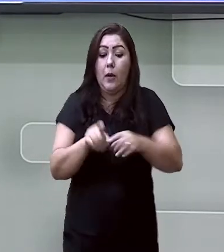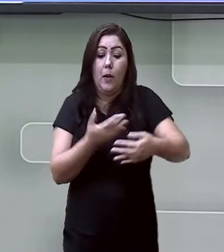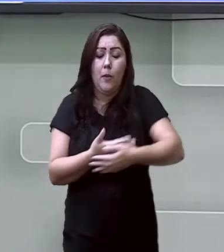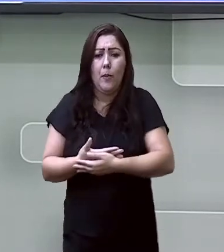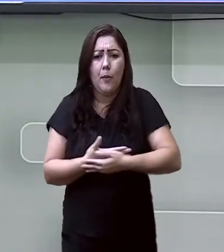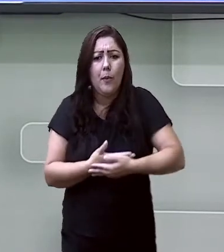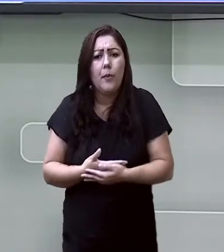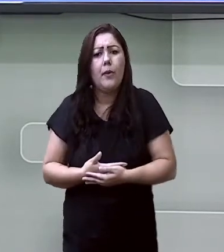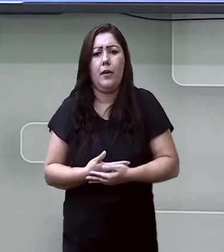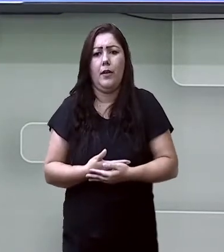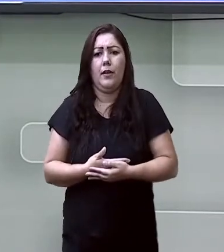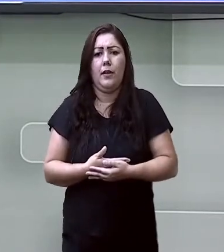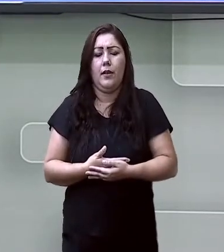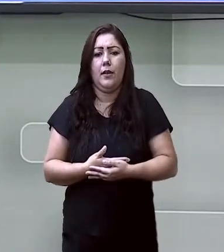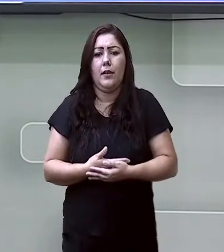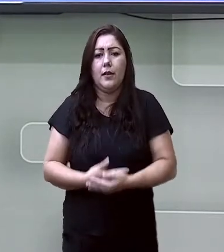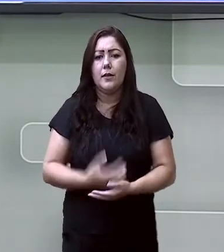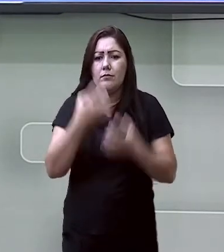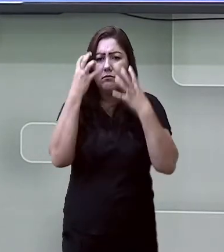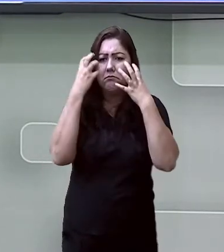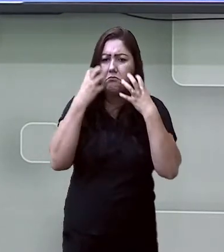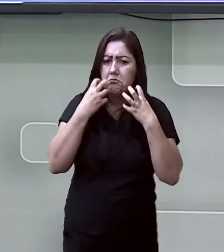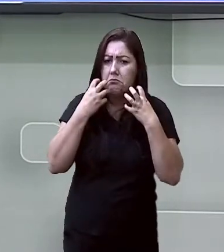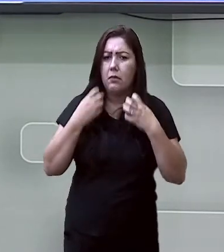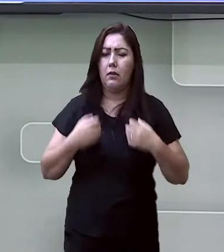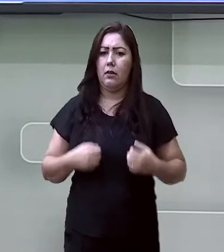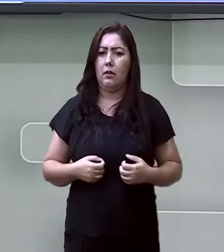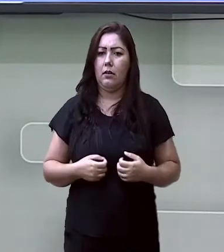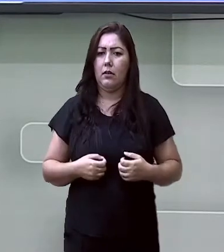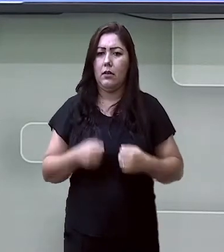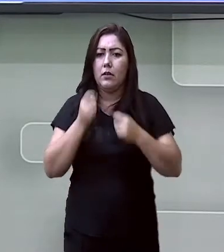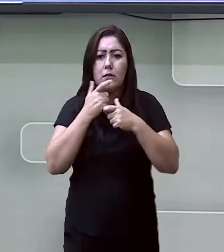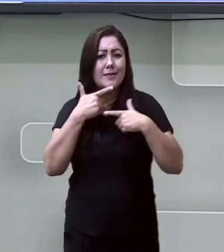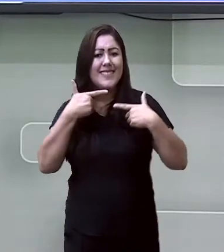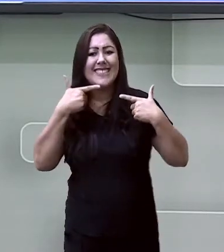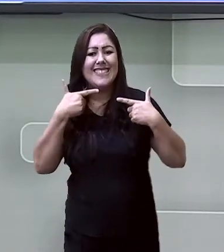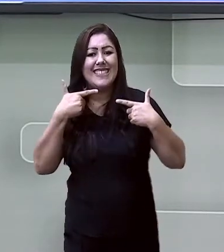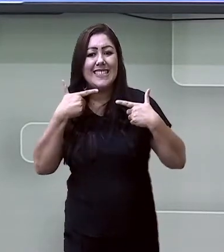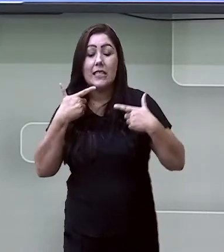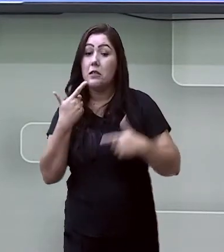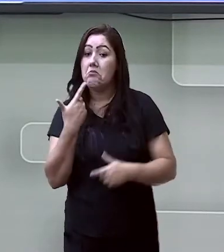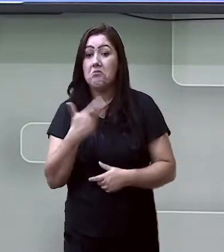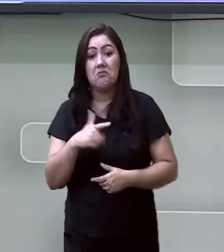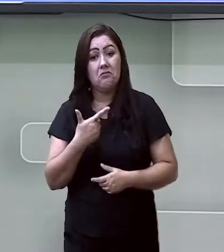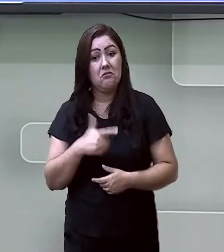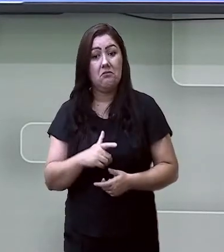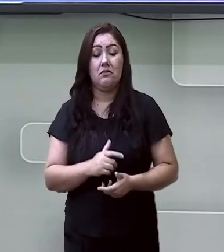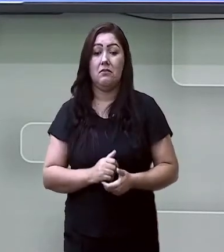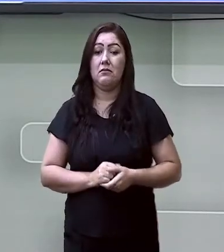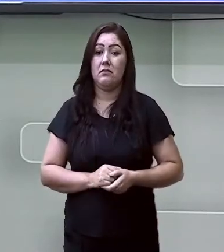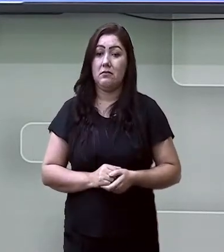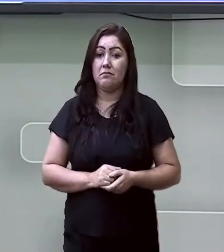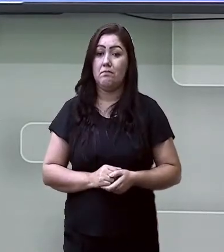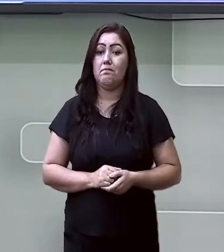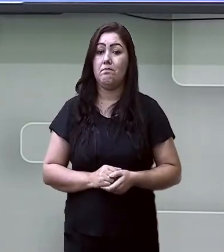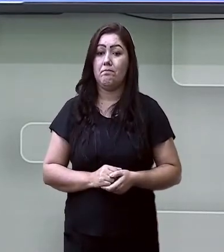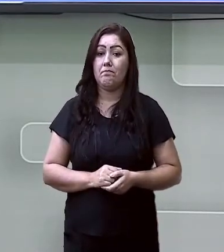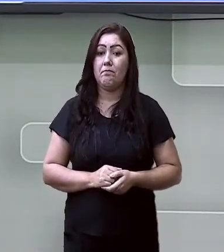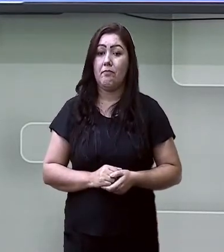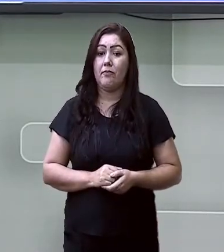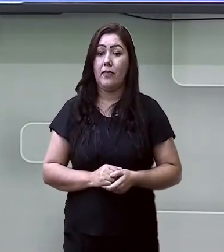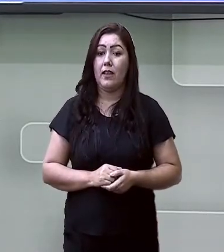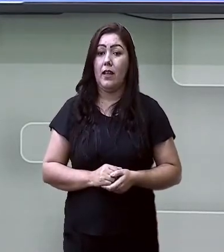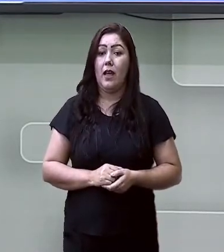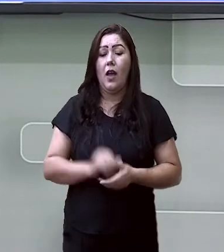faciais, diminuição ou até mesmo ausência de sorriso social. Faz pouca